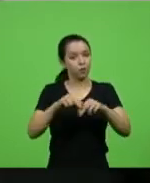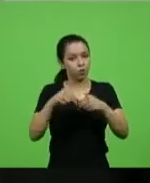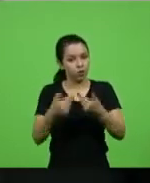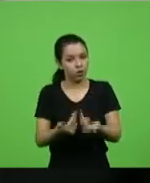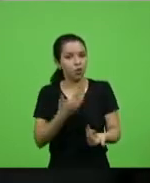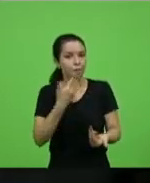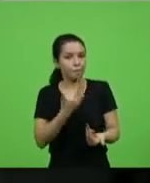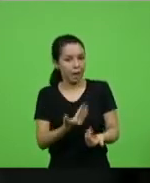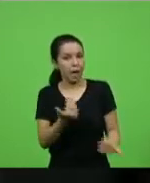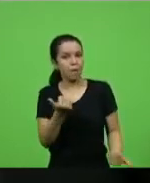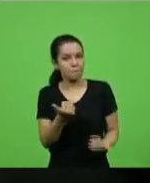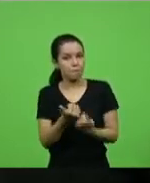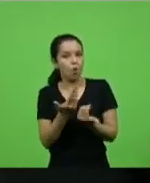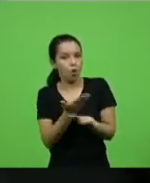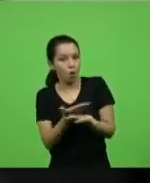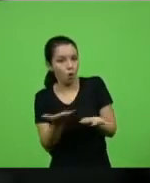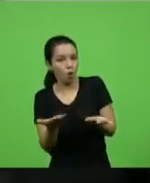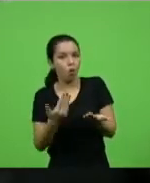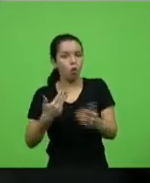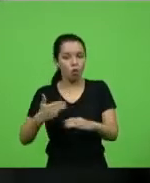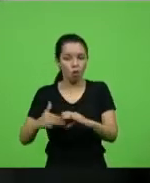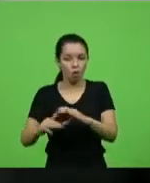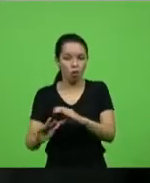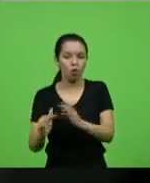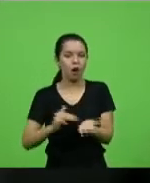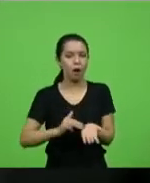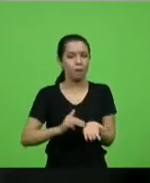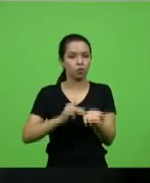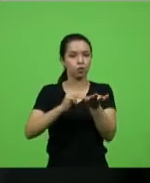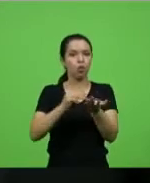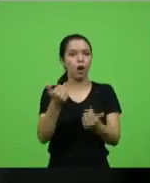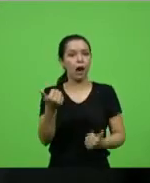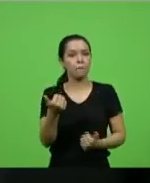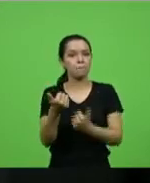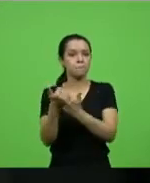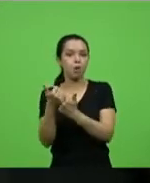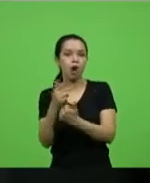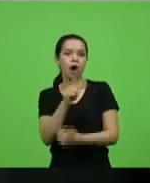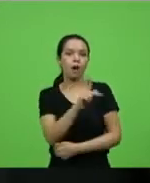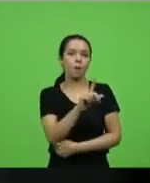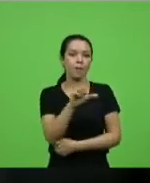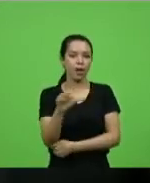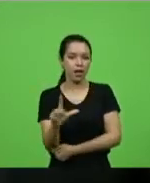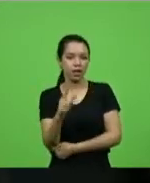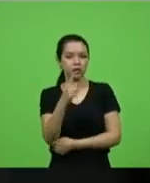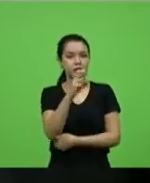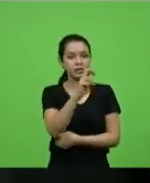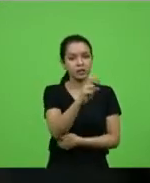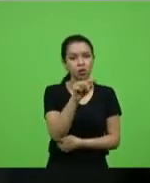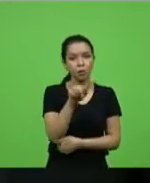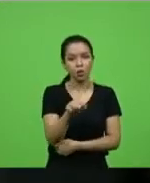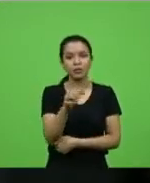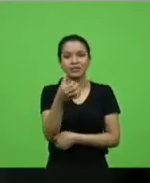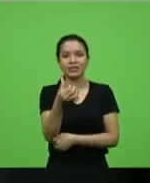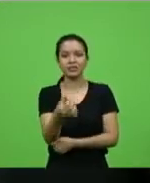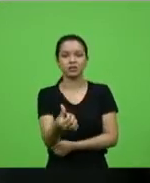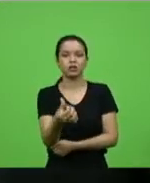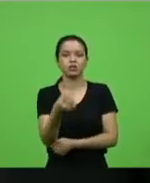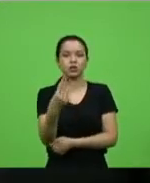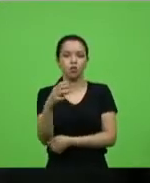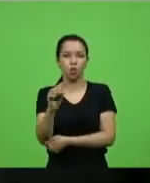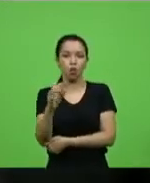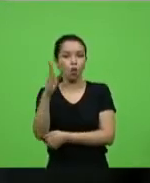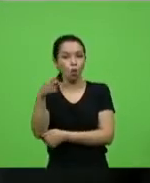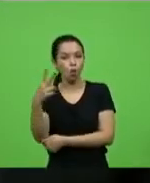para que possamos encaminhar essa moção em apoio ao PL 5.638 638 de